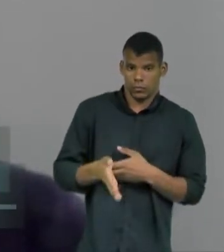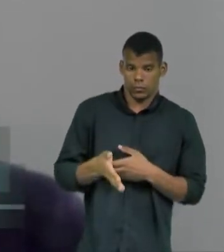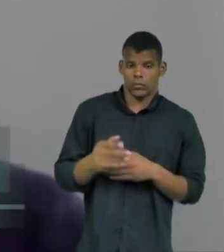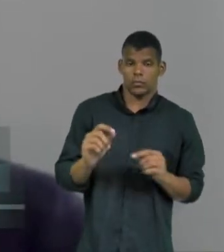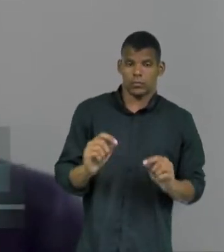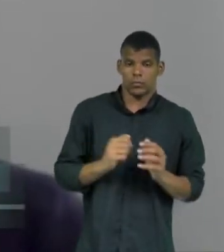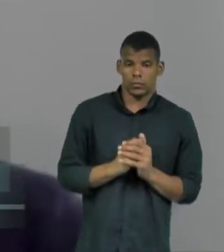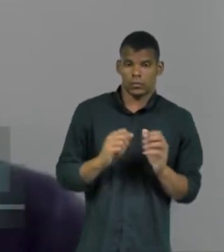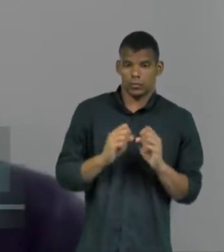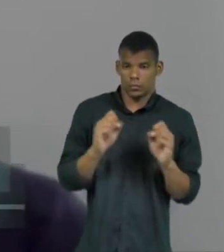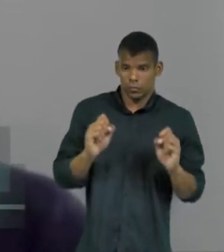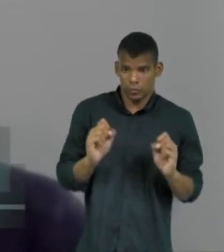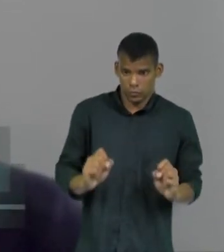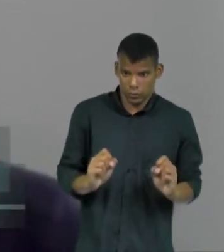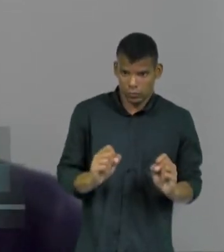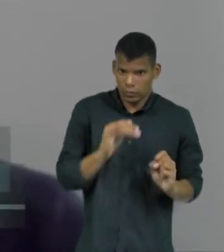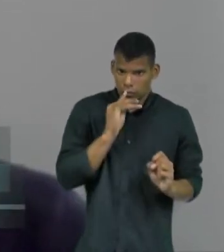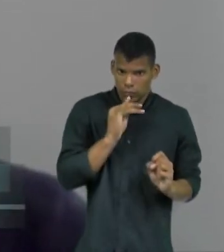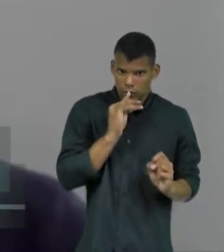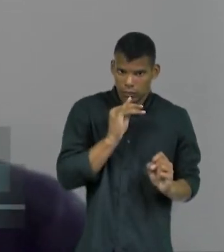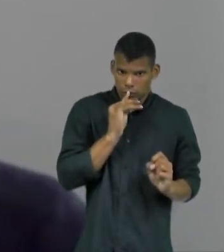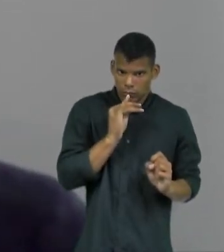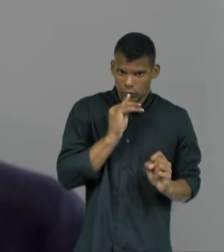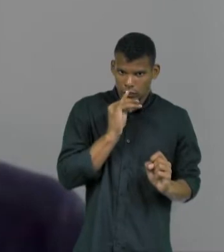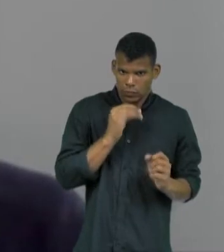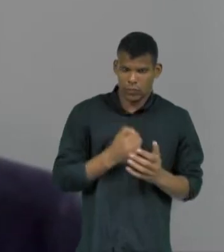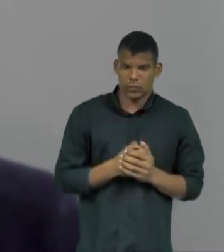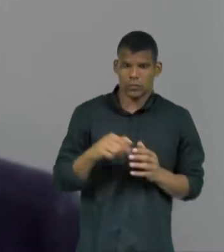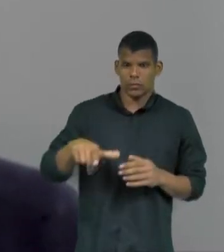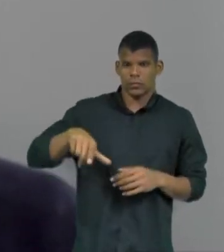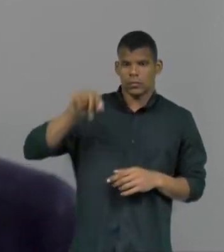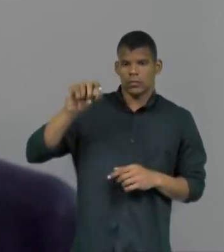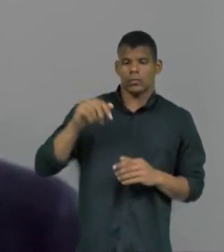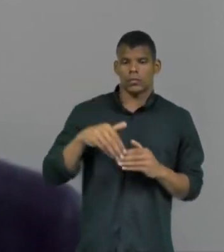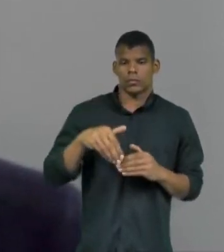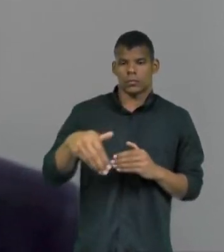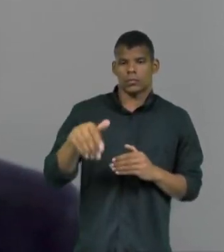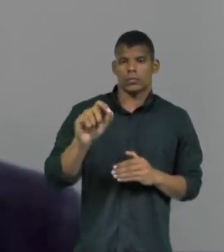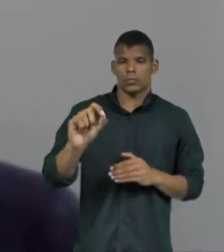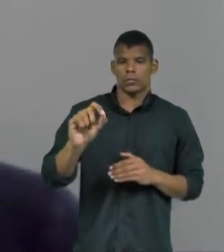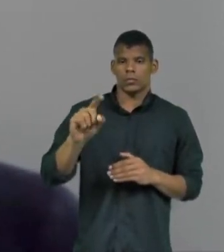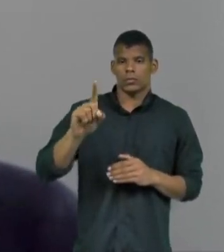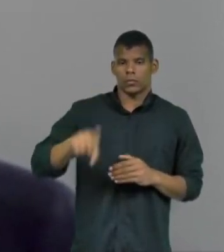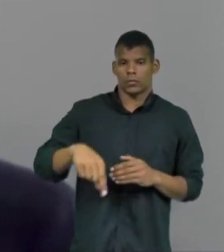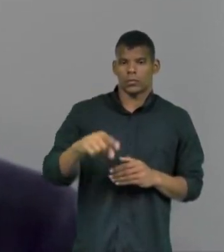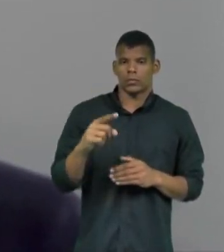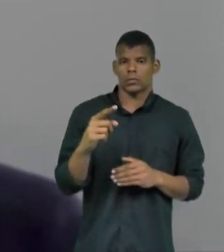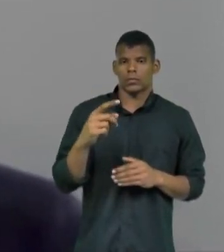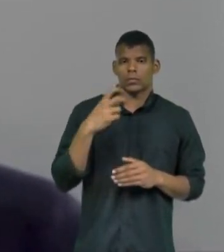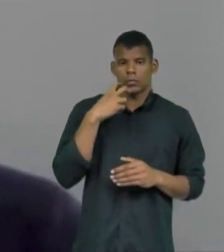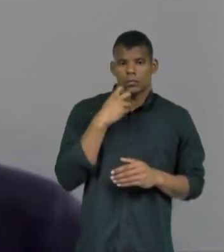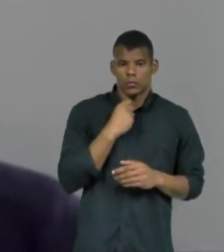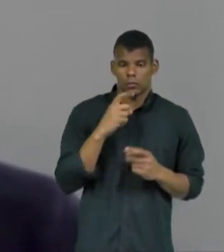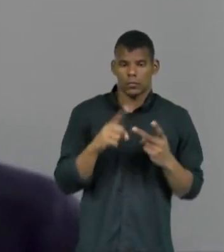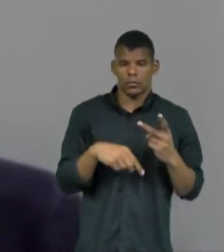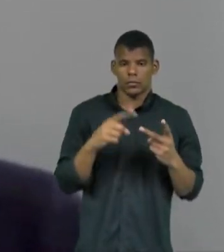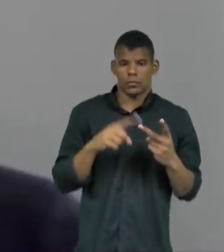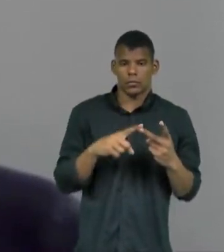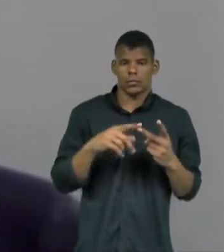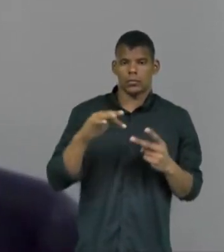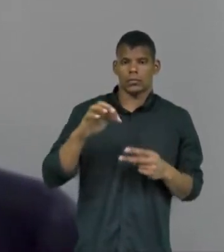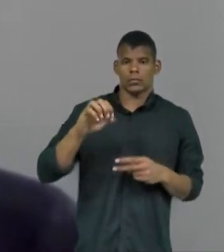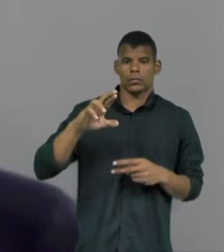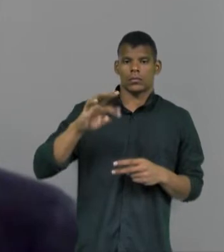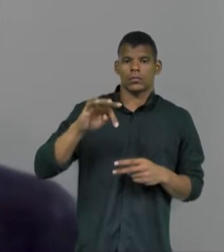dos quais você determina o que seria uma grande renda, uma grande fortuna e, a